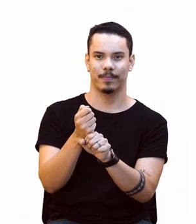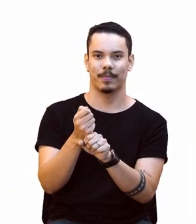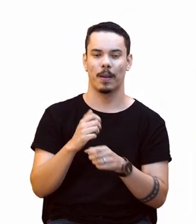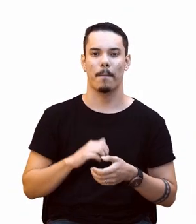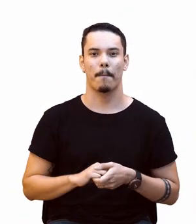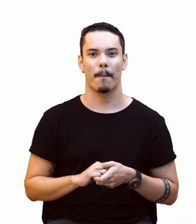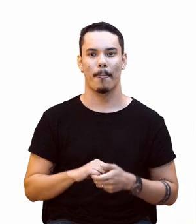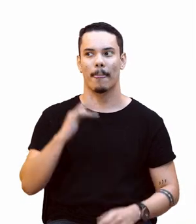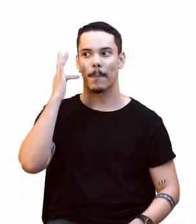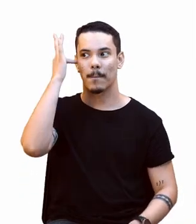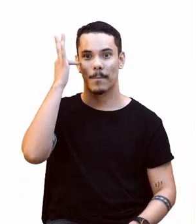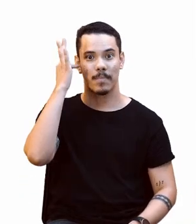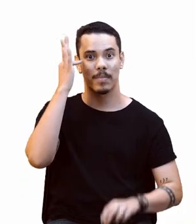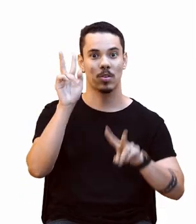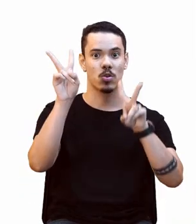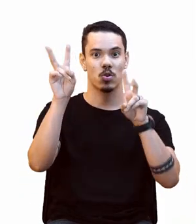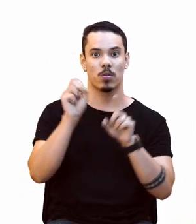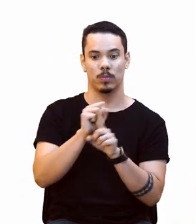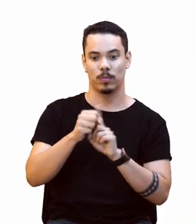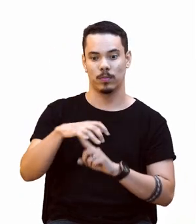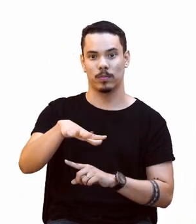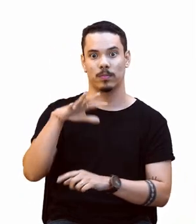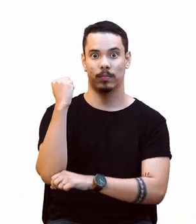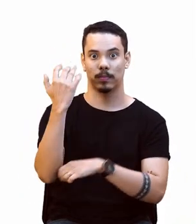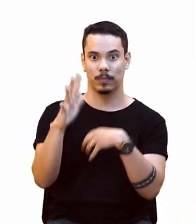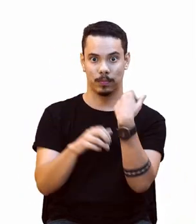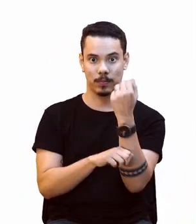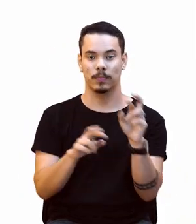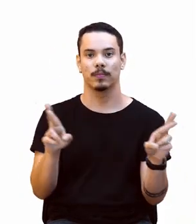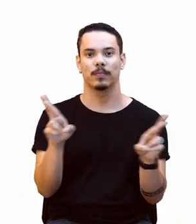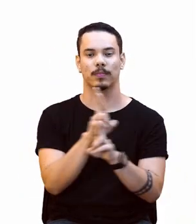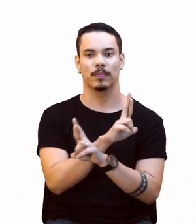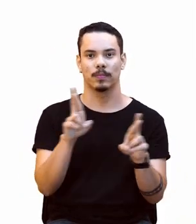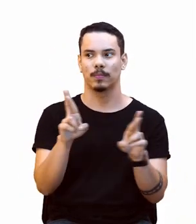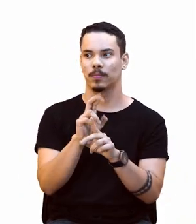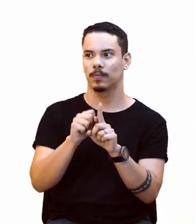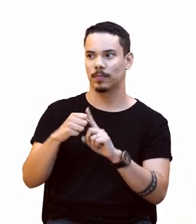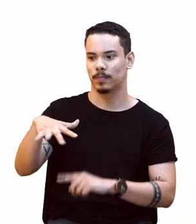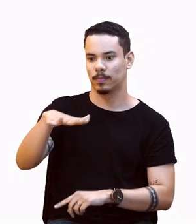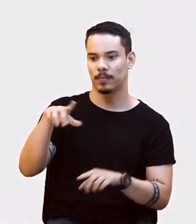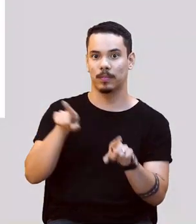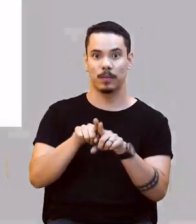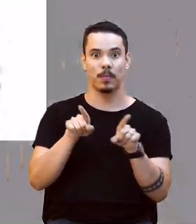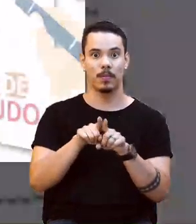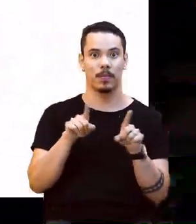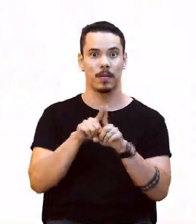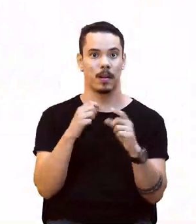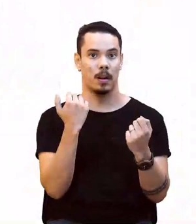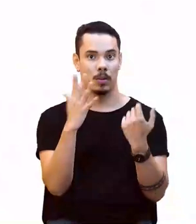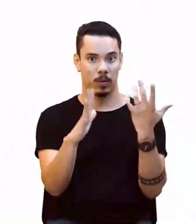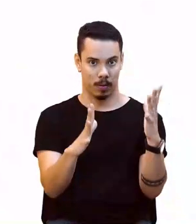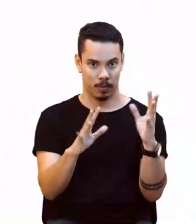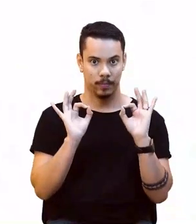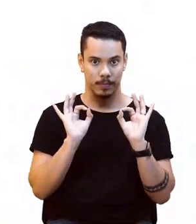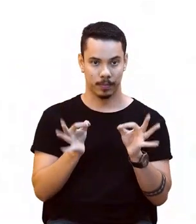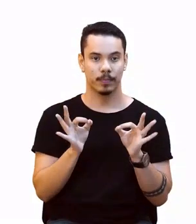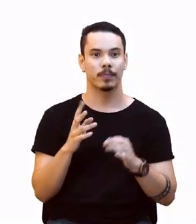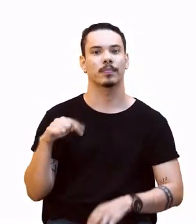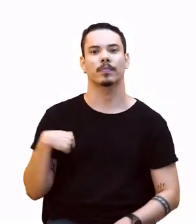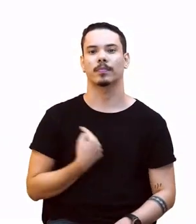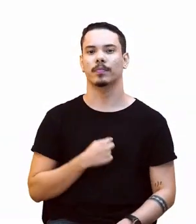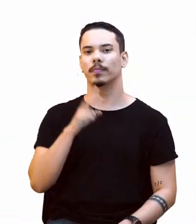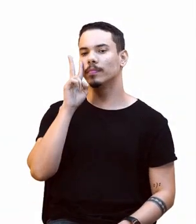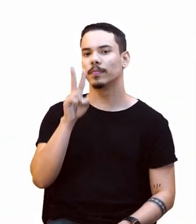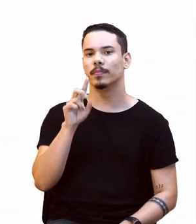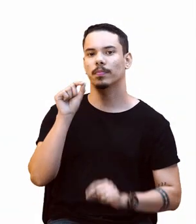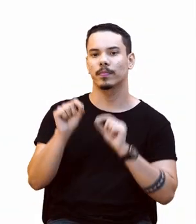Filosofia e a questão socioambiental, relações entre sociedade e a natureza. Nós vimos que a filosofia